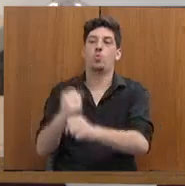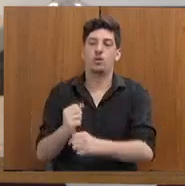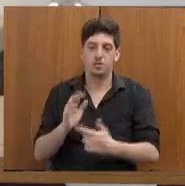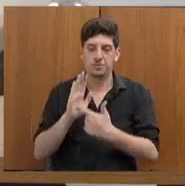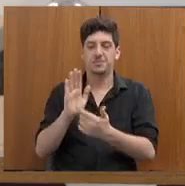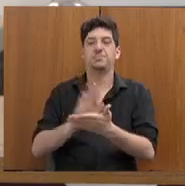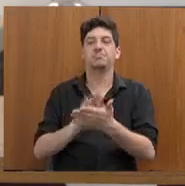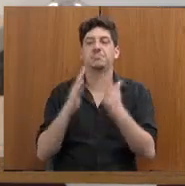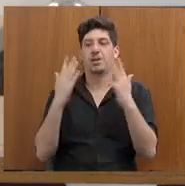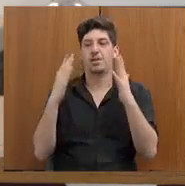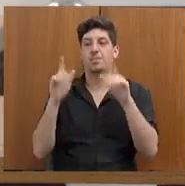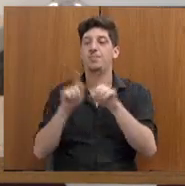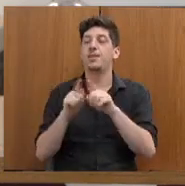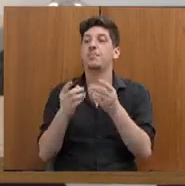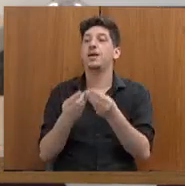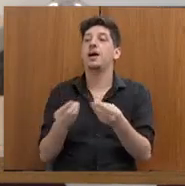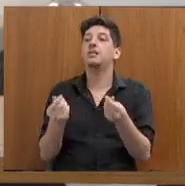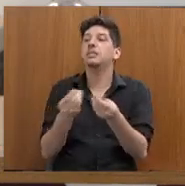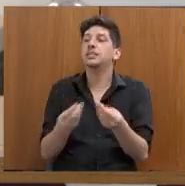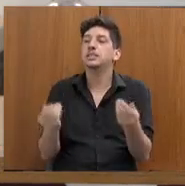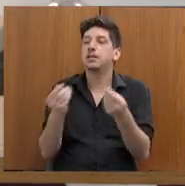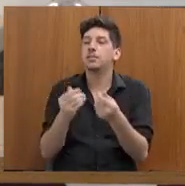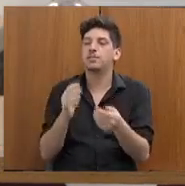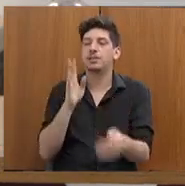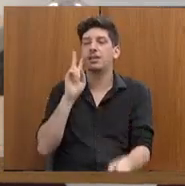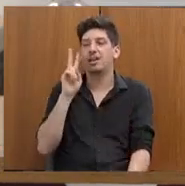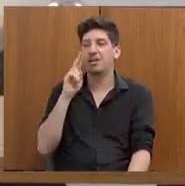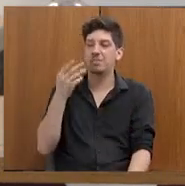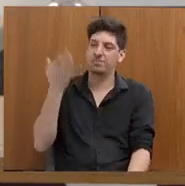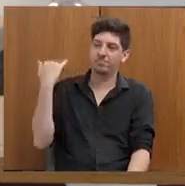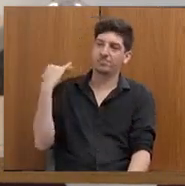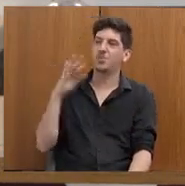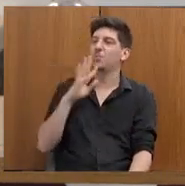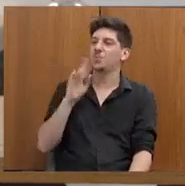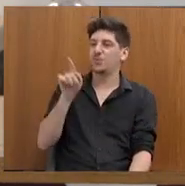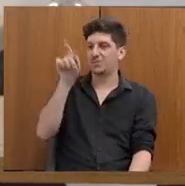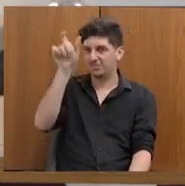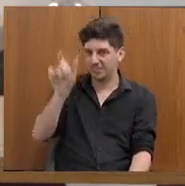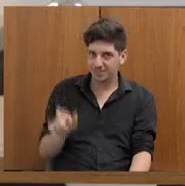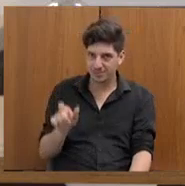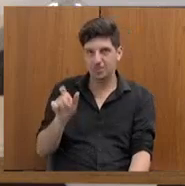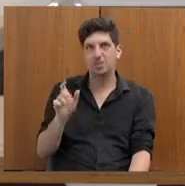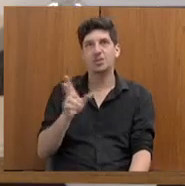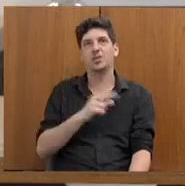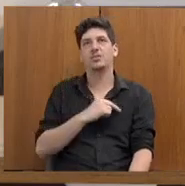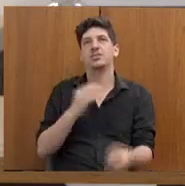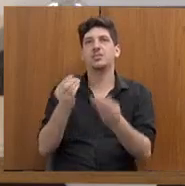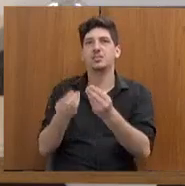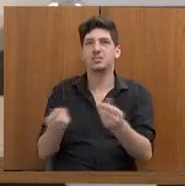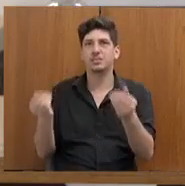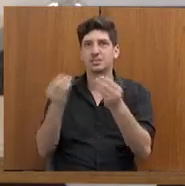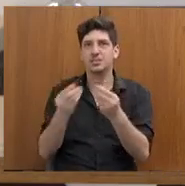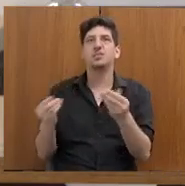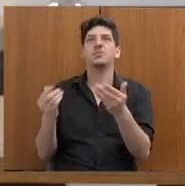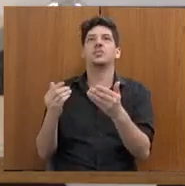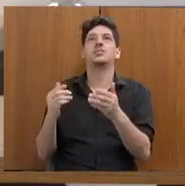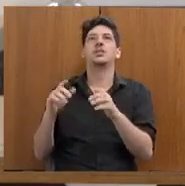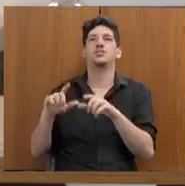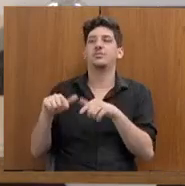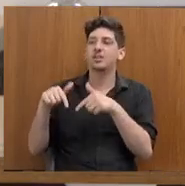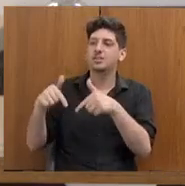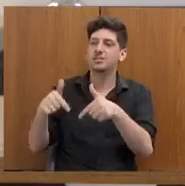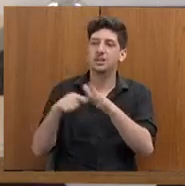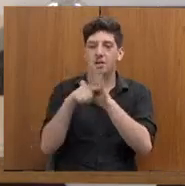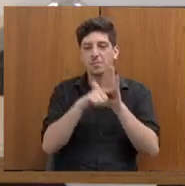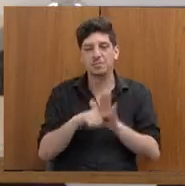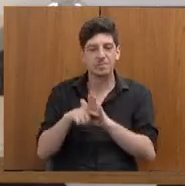sensibilidade. Eu falo que desde que conheci, a sua sensibilidade com as causas, com as pessoas, isso é algo